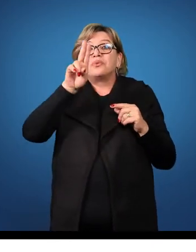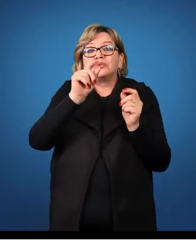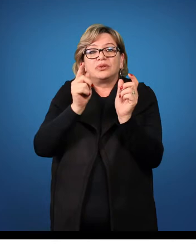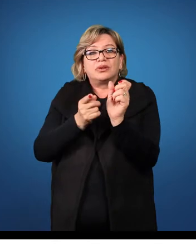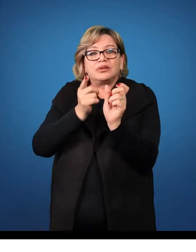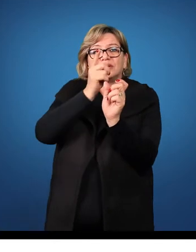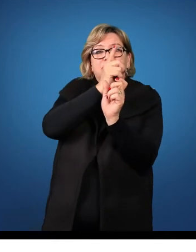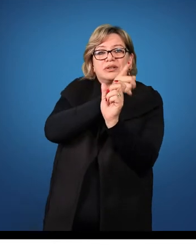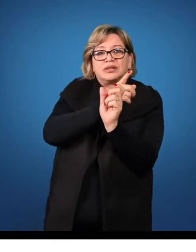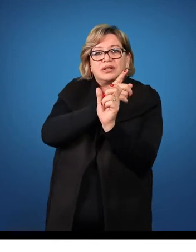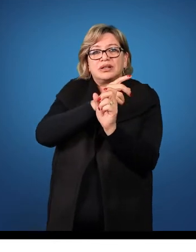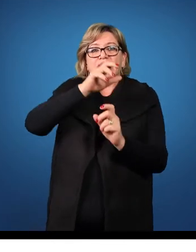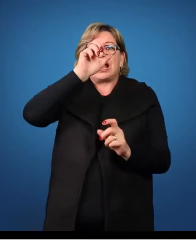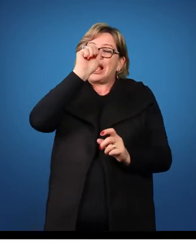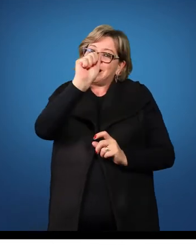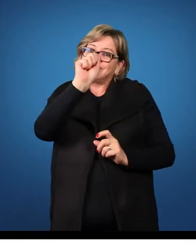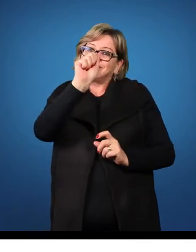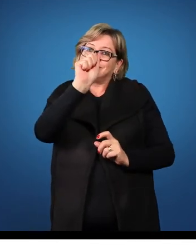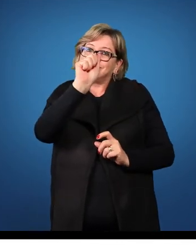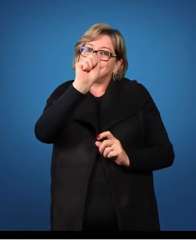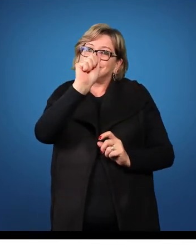a patre.